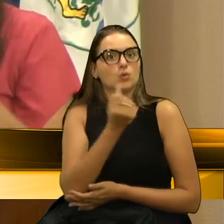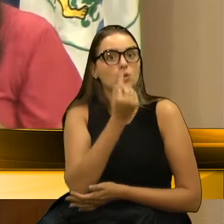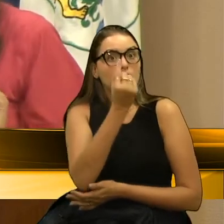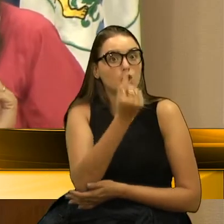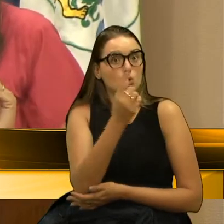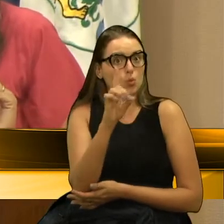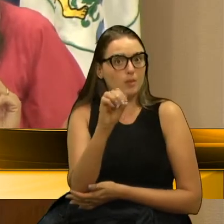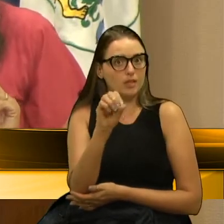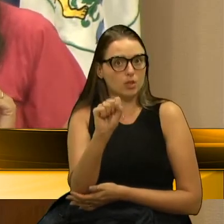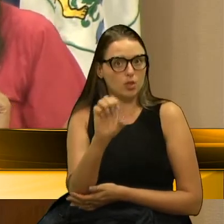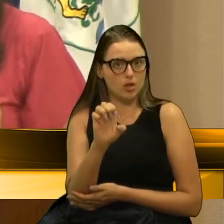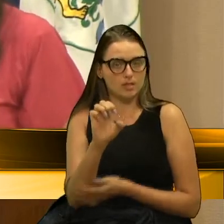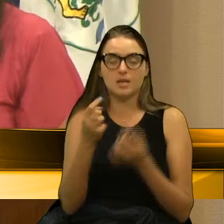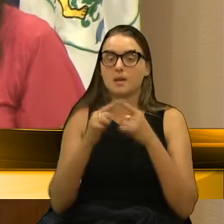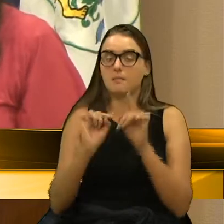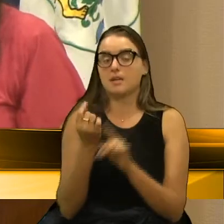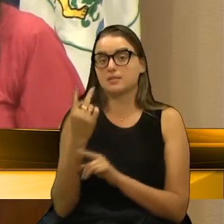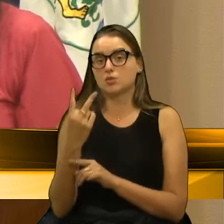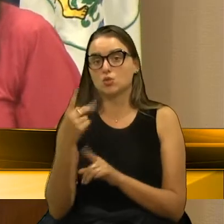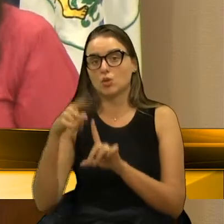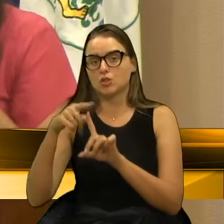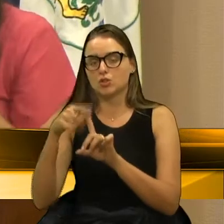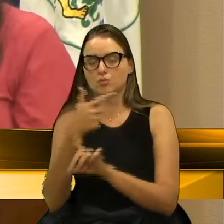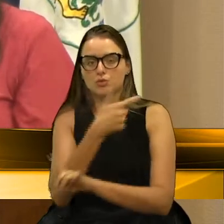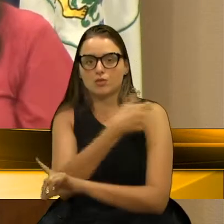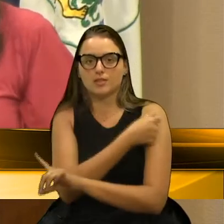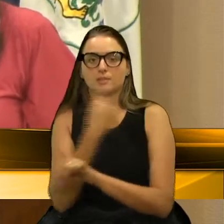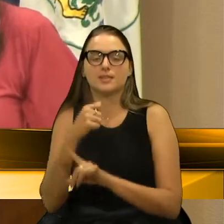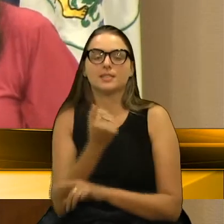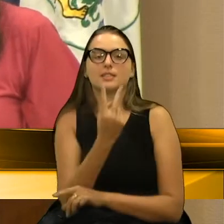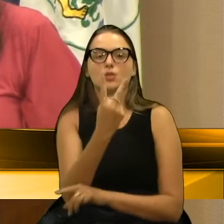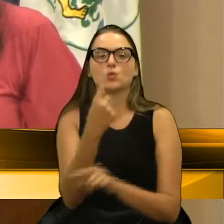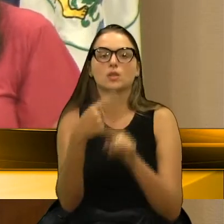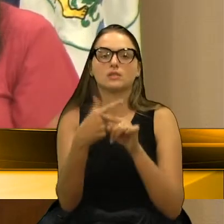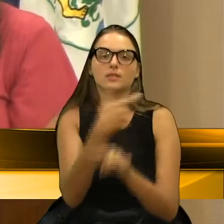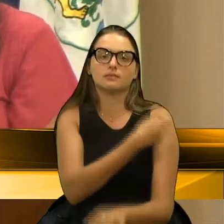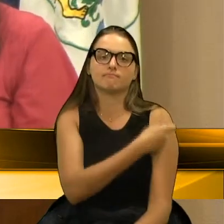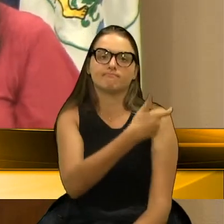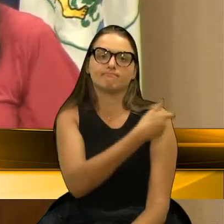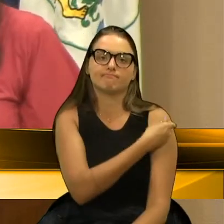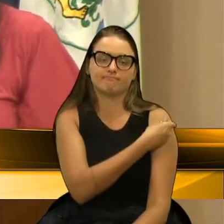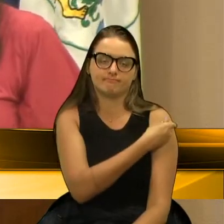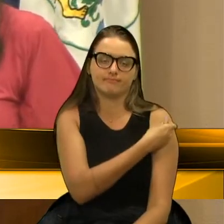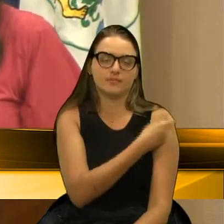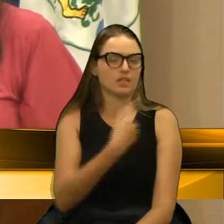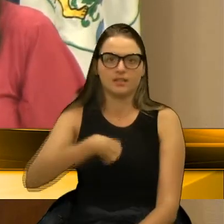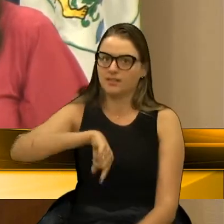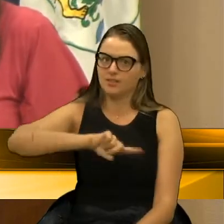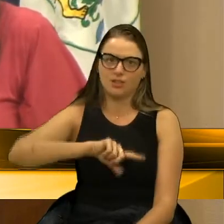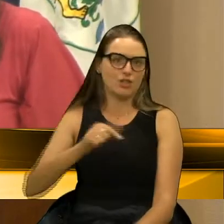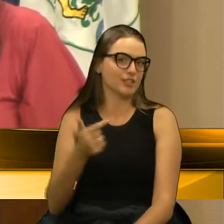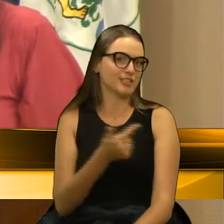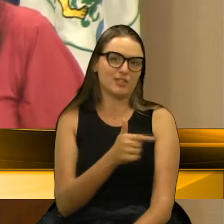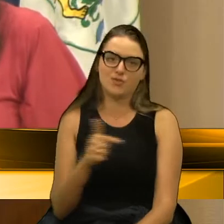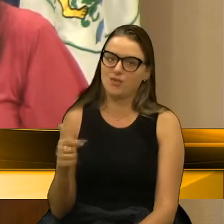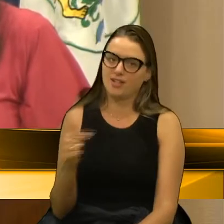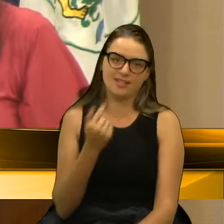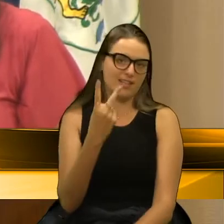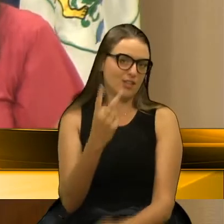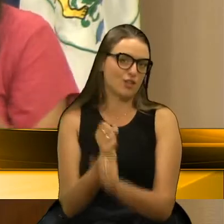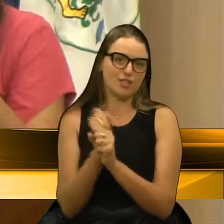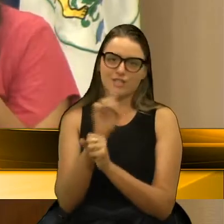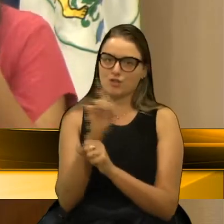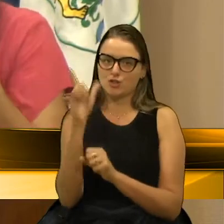que as duas vacinas que estão disponíveis hoje precisam de duas doses. Então, provavelmente, a gente não vai dar em dois anos.